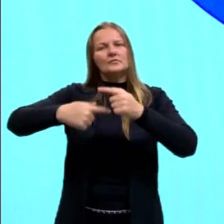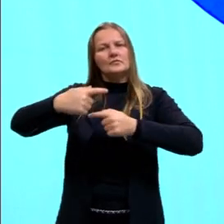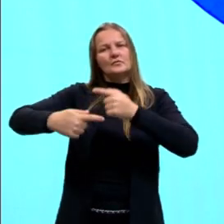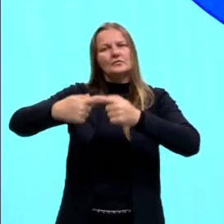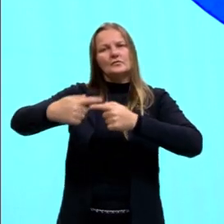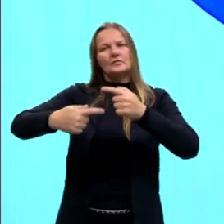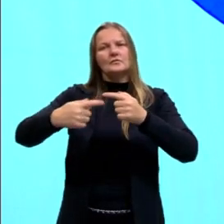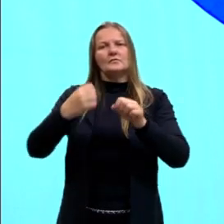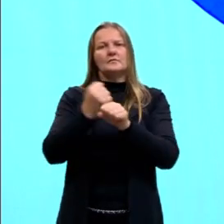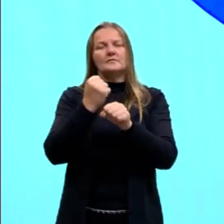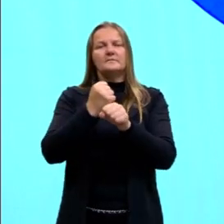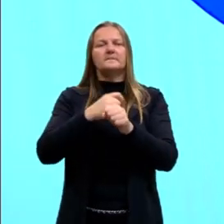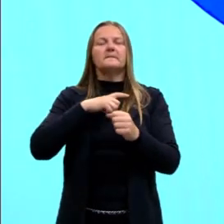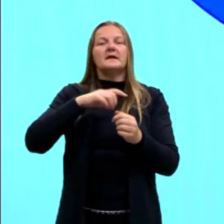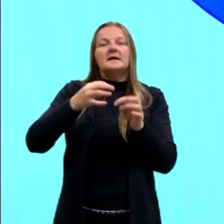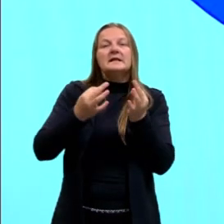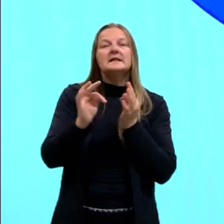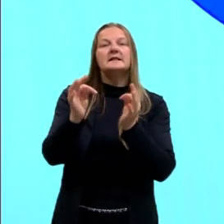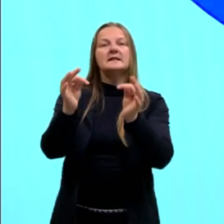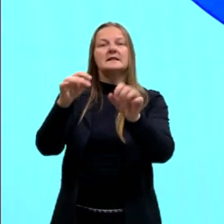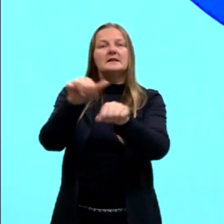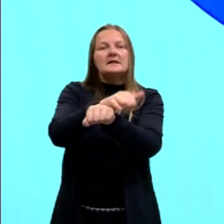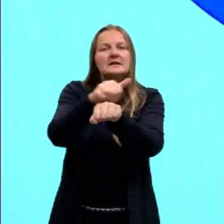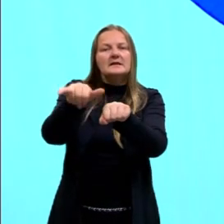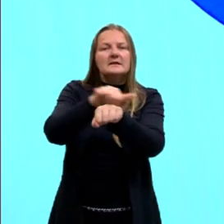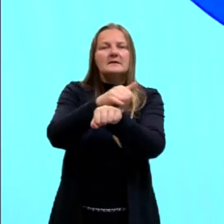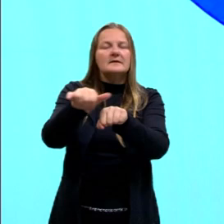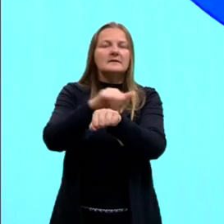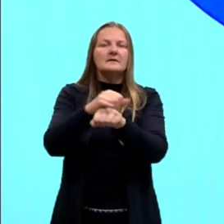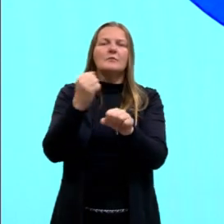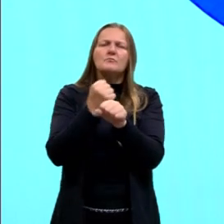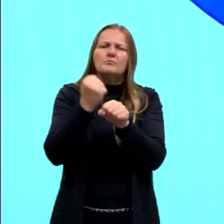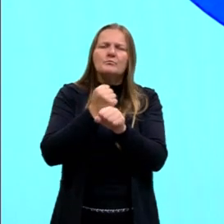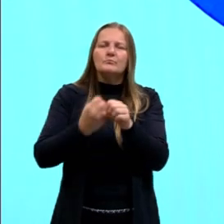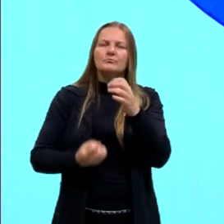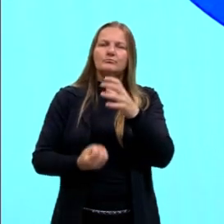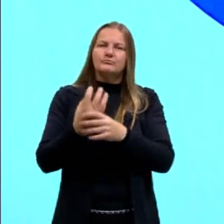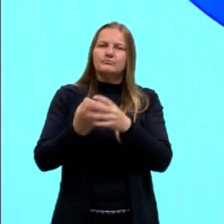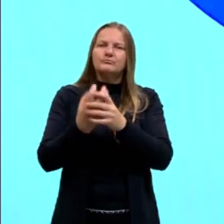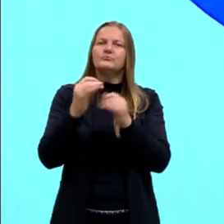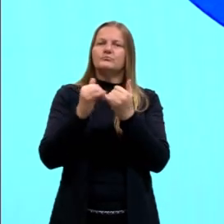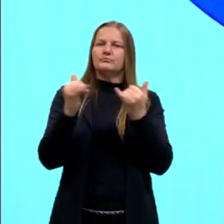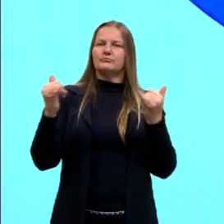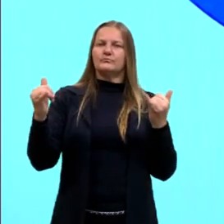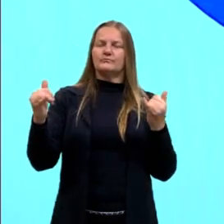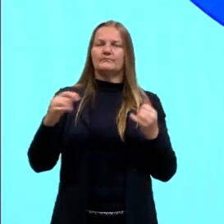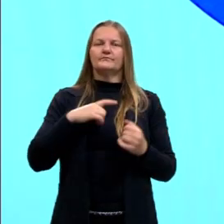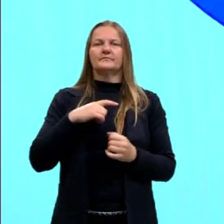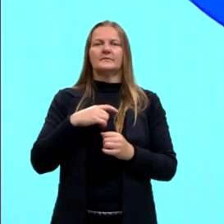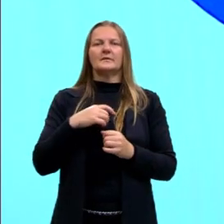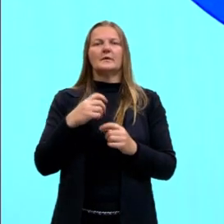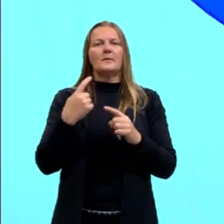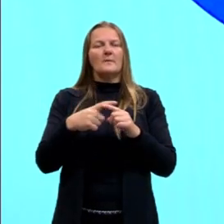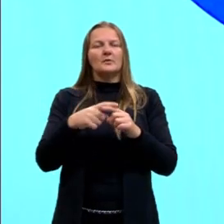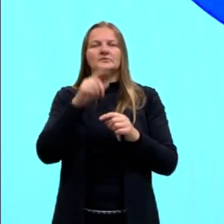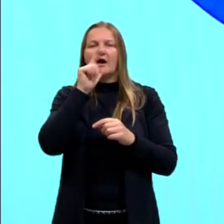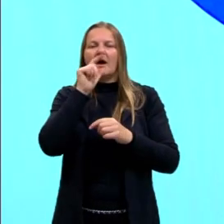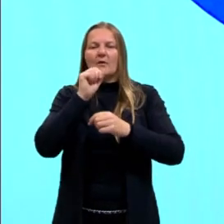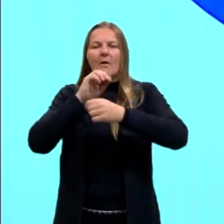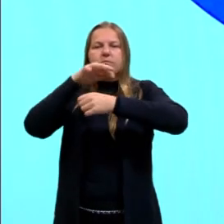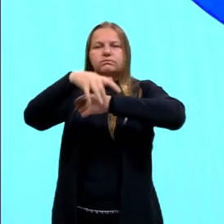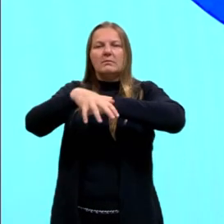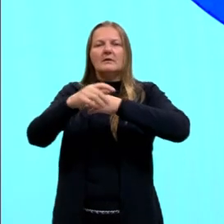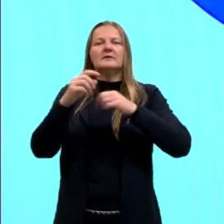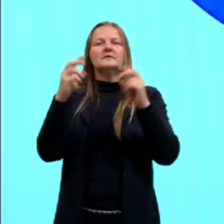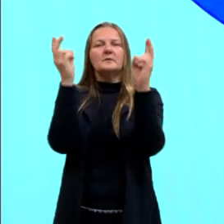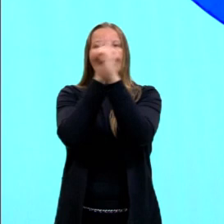algumas outras técnicas para fazer, né, produzir essa eletricidade. Seja pela hidráulica, pela eólica,